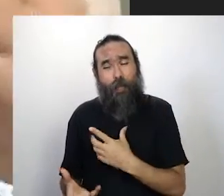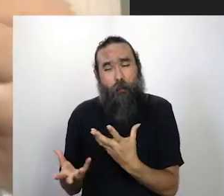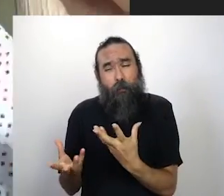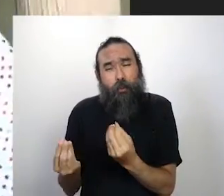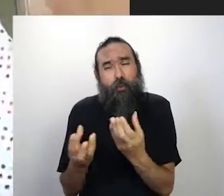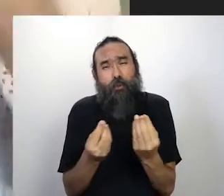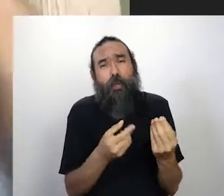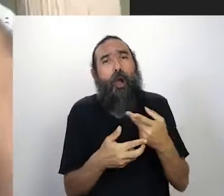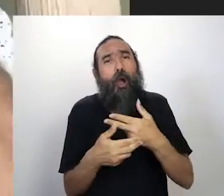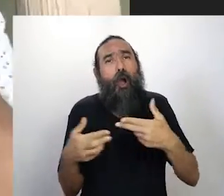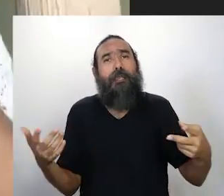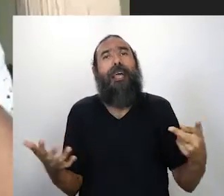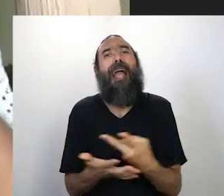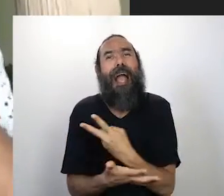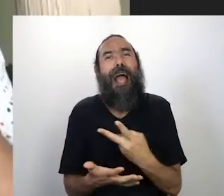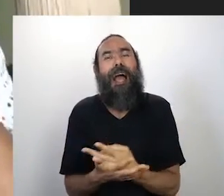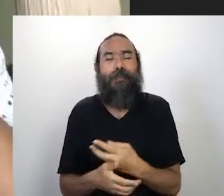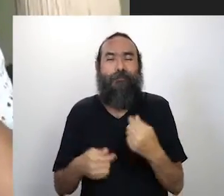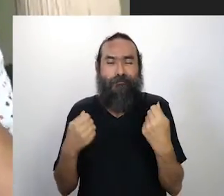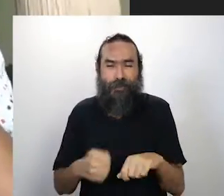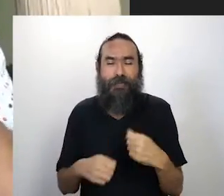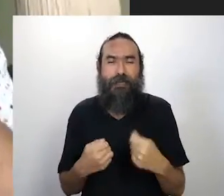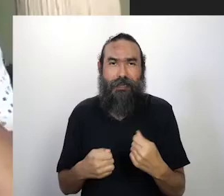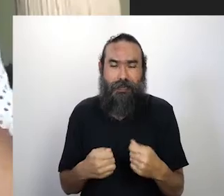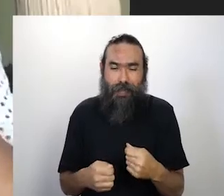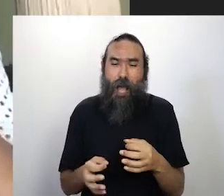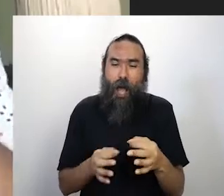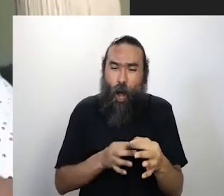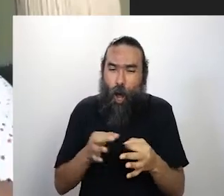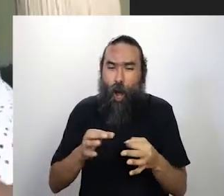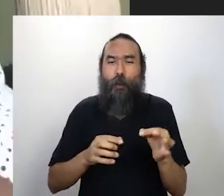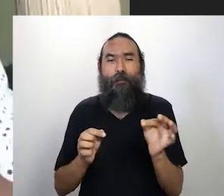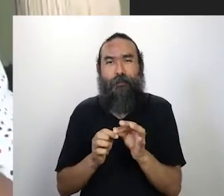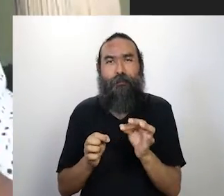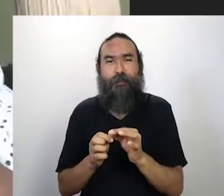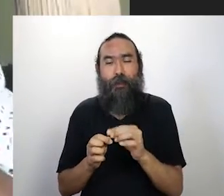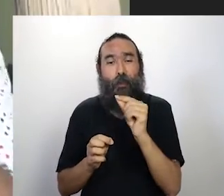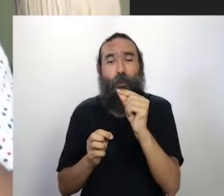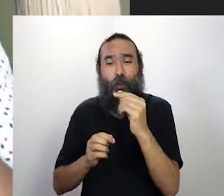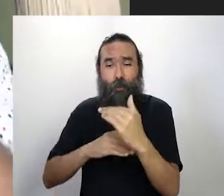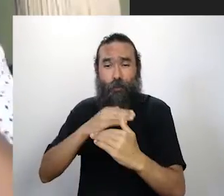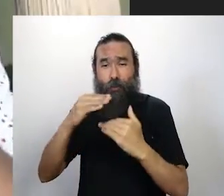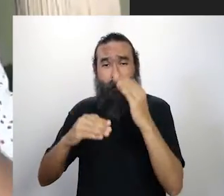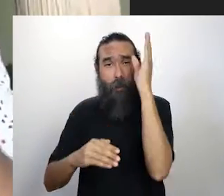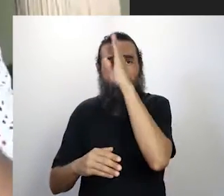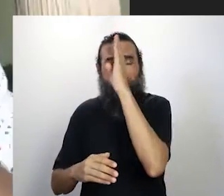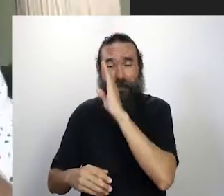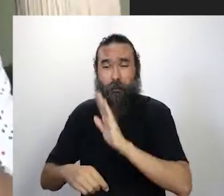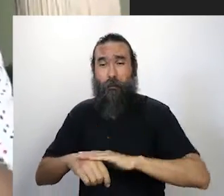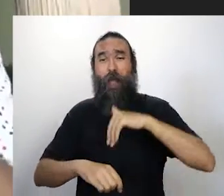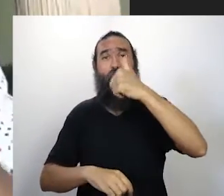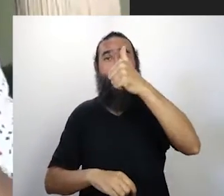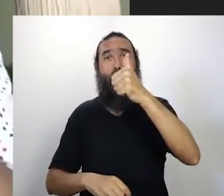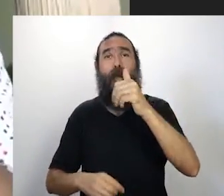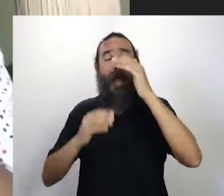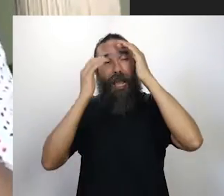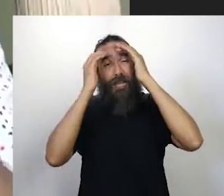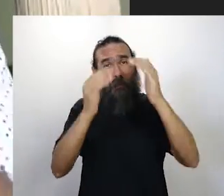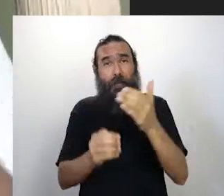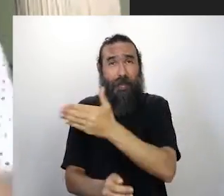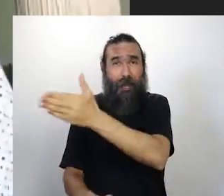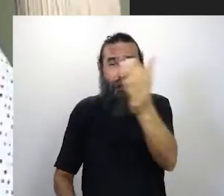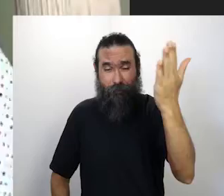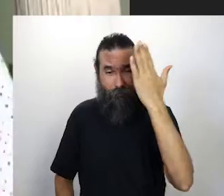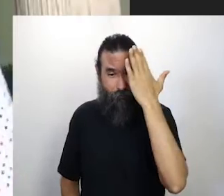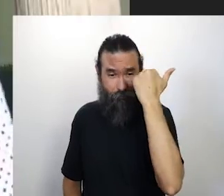muitas coisas, muitos erros para ser consertado, para que realmente a gente possa construir um país melhor e que a gente possa também respeitar os mestres e as mestres da nossa